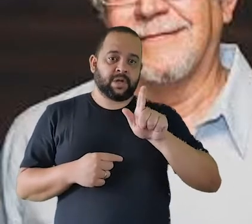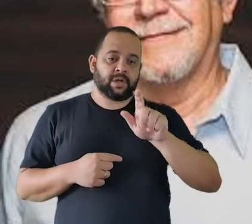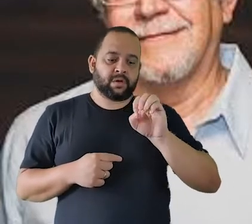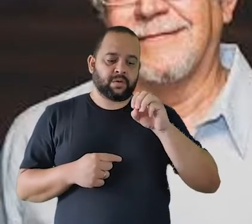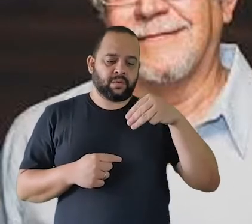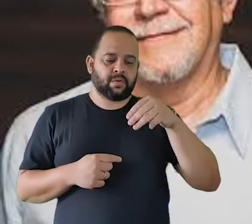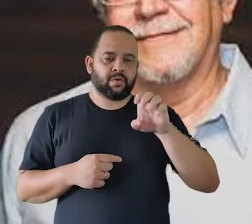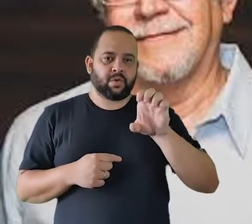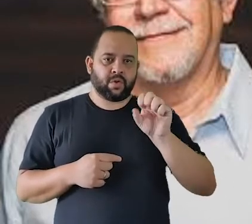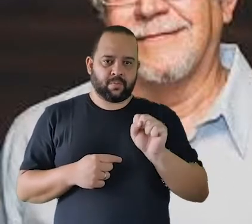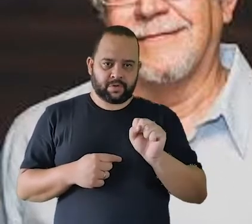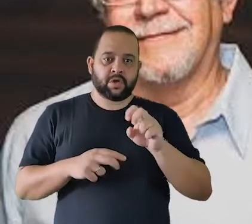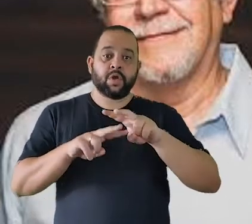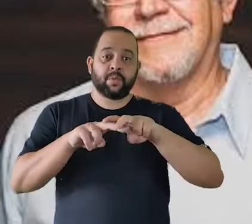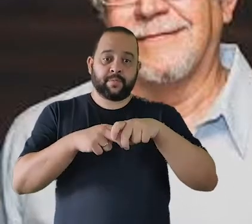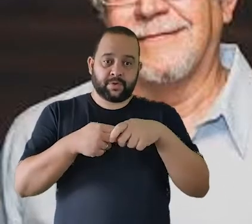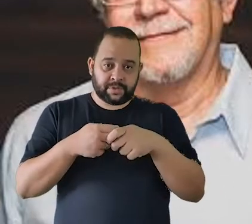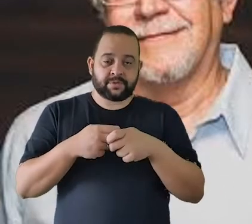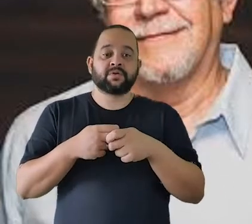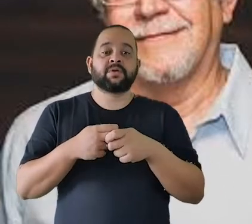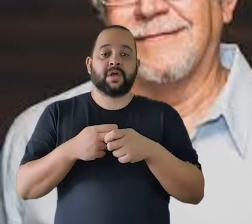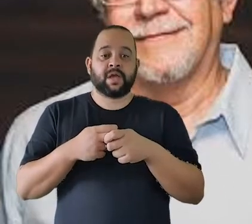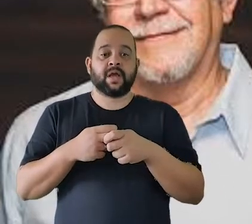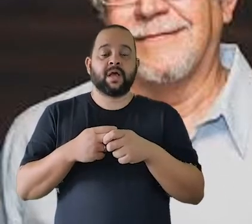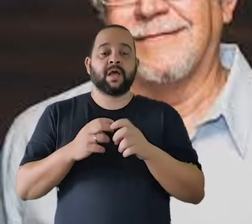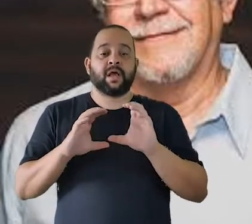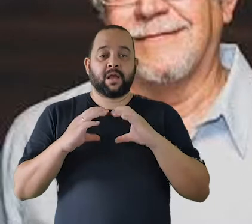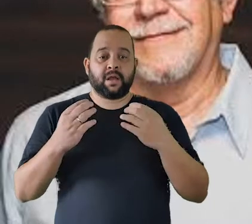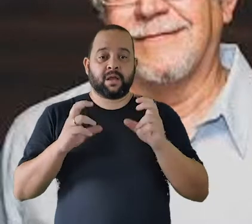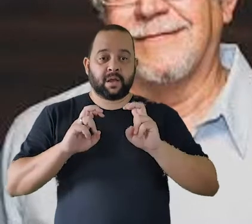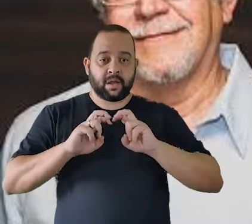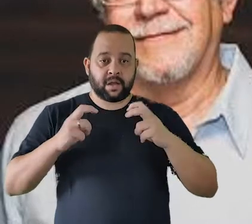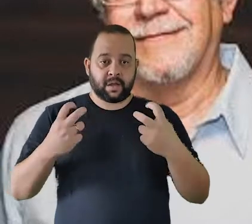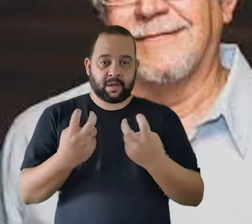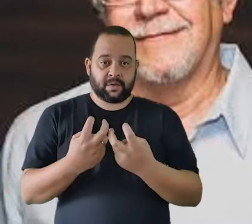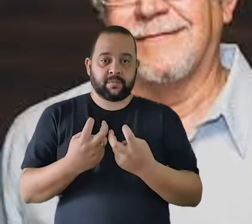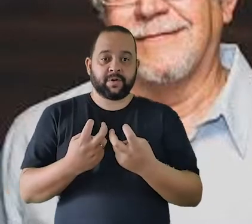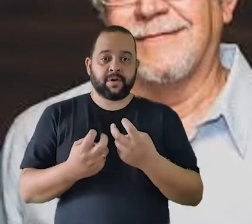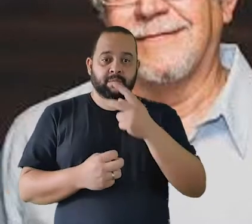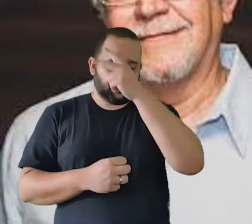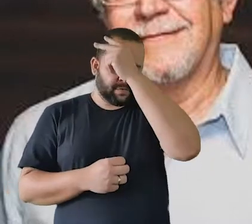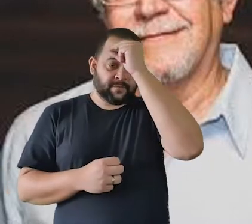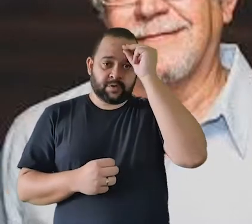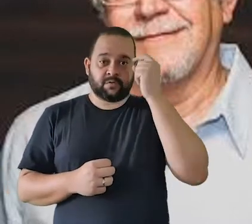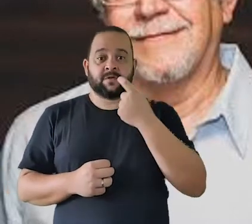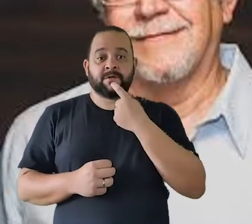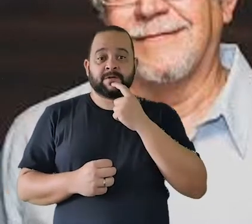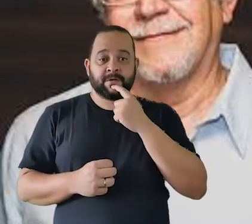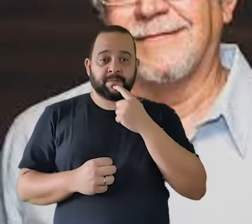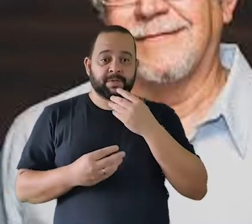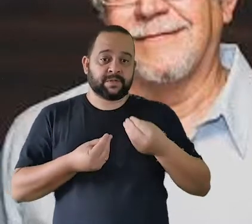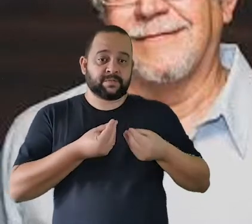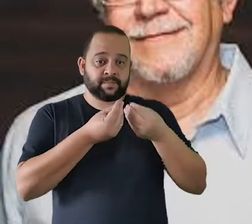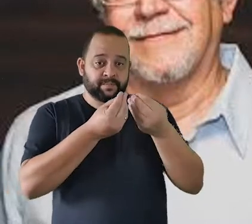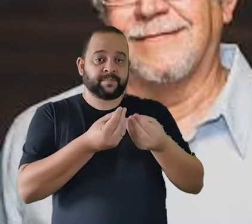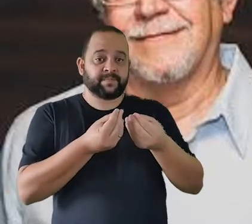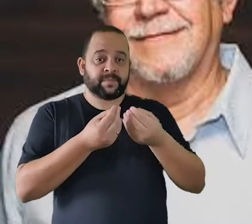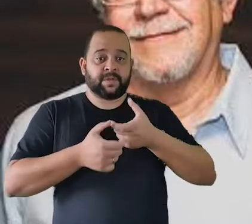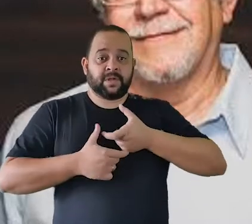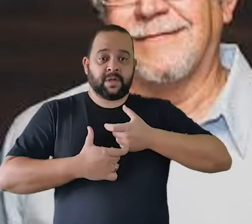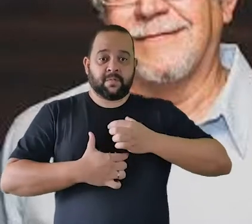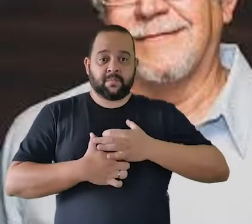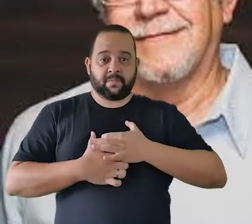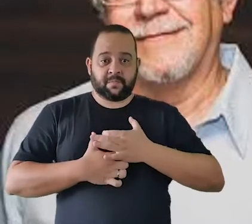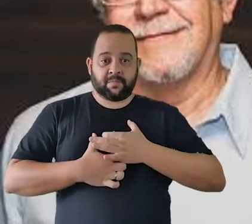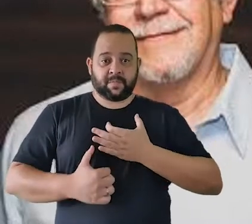ele, concedeu a ele a medalha Carlos Gomes. O Hernani Aguiar tem um estilo de composição que é